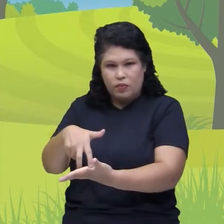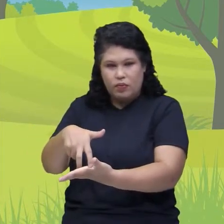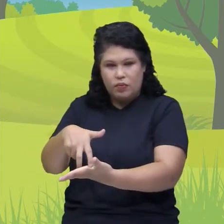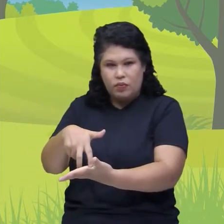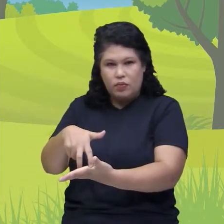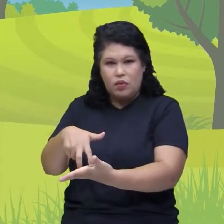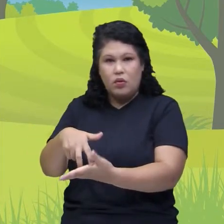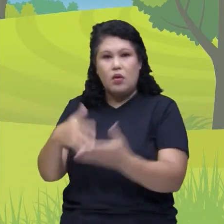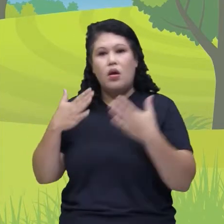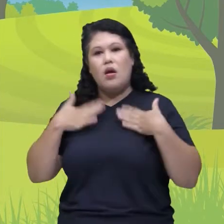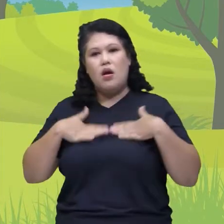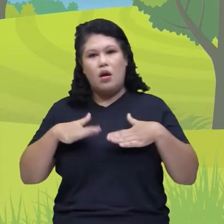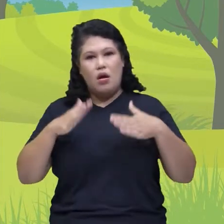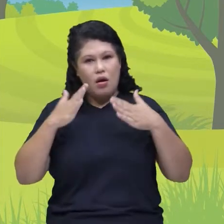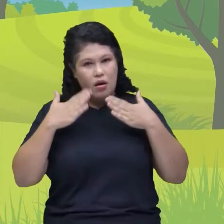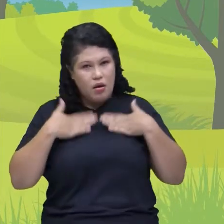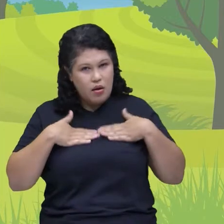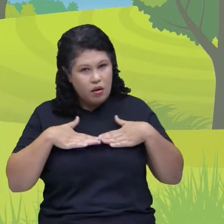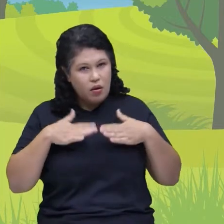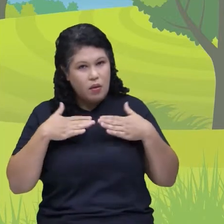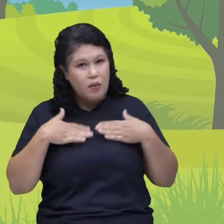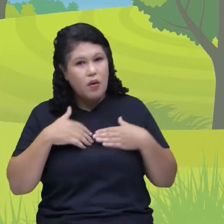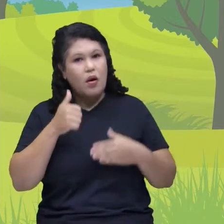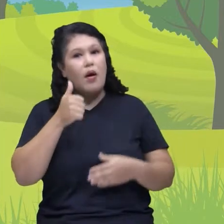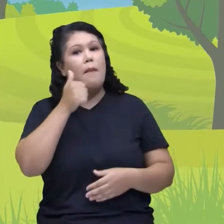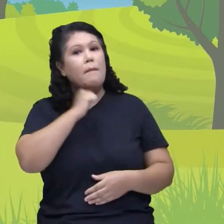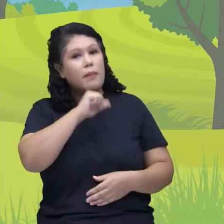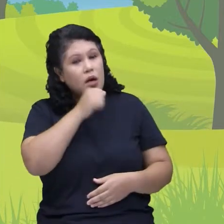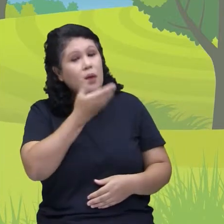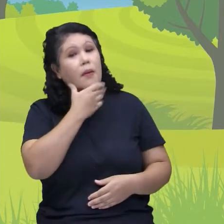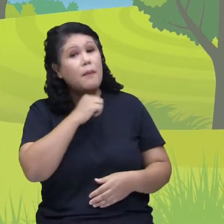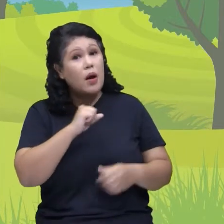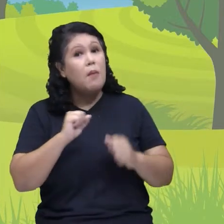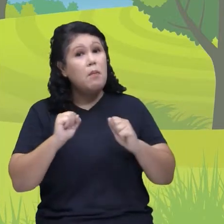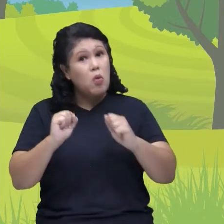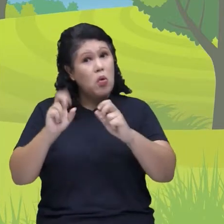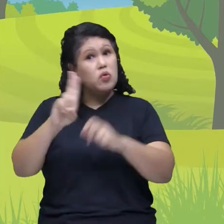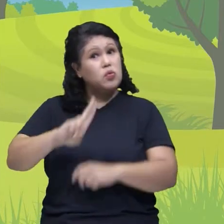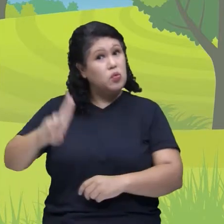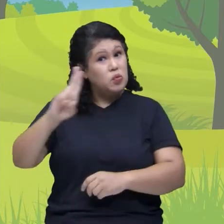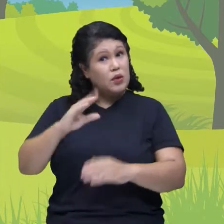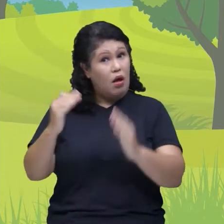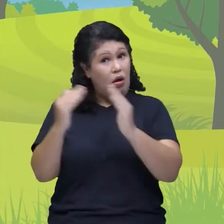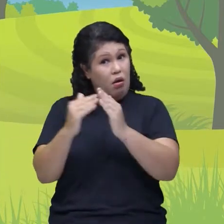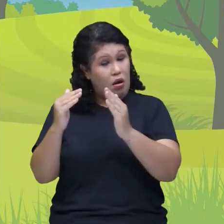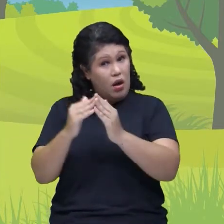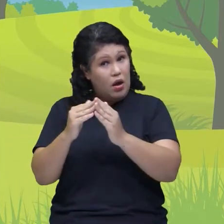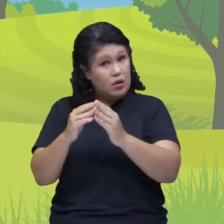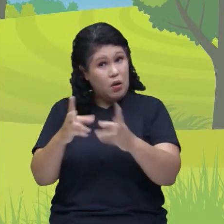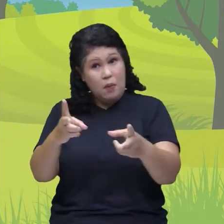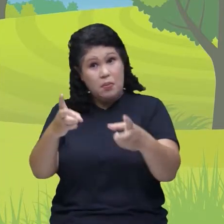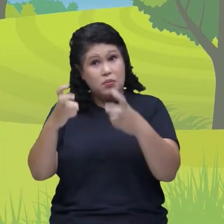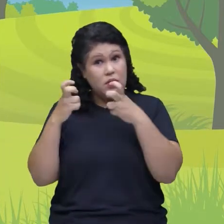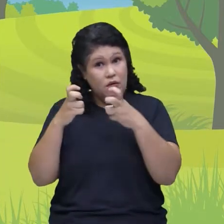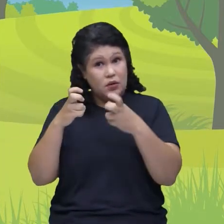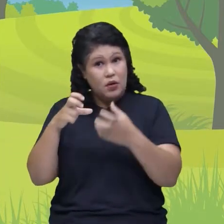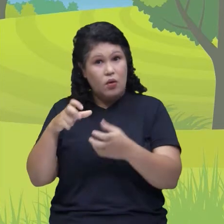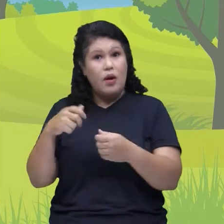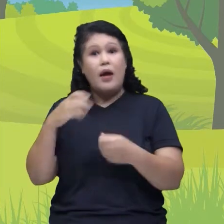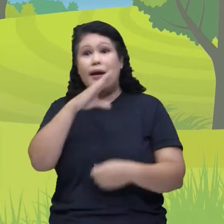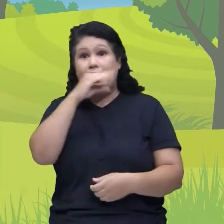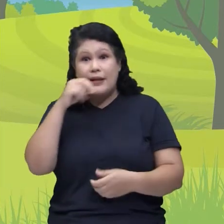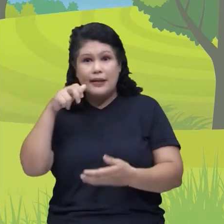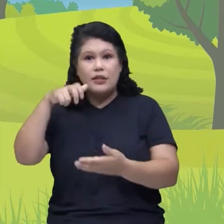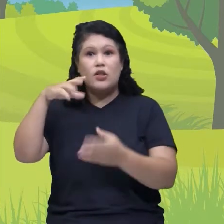A calma! Isso! Papai e mamãe podem até utilizar isso em casa, hein? Quando eu falar posição de escuta, a criança vai e fica na